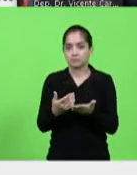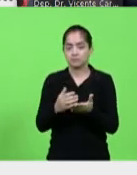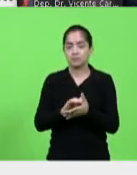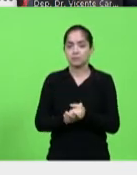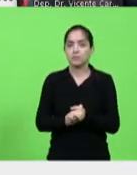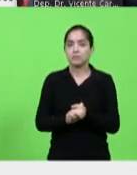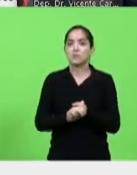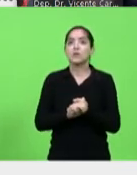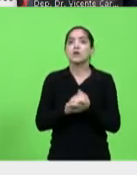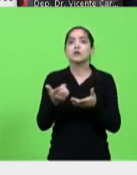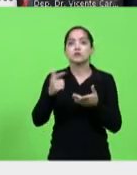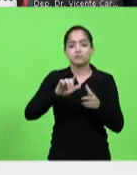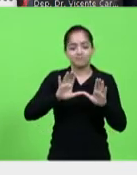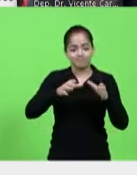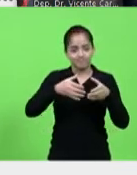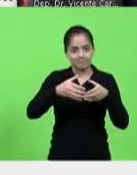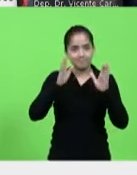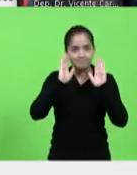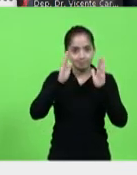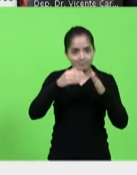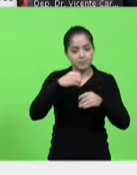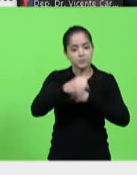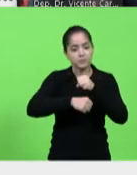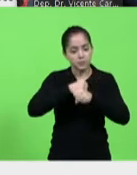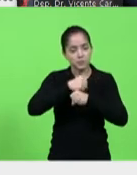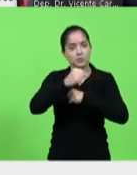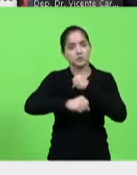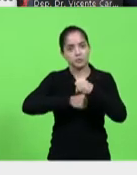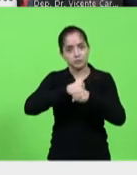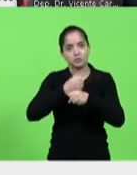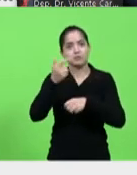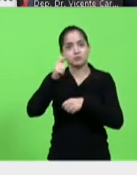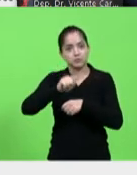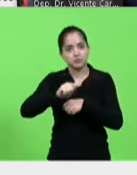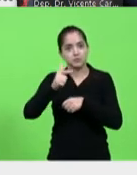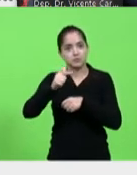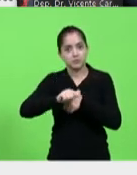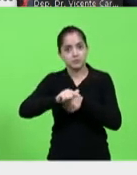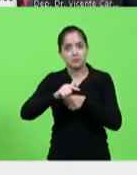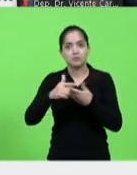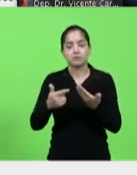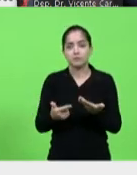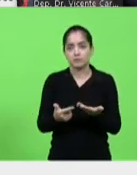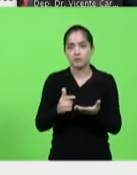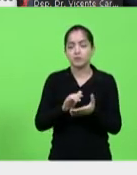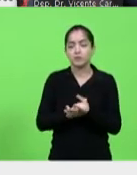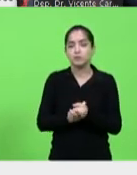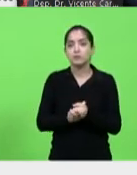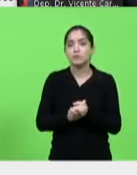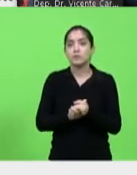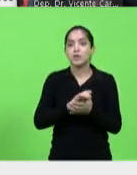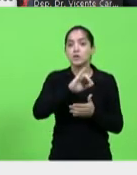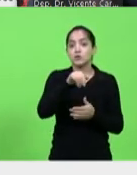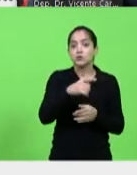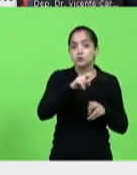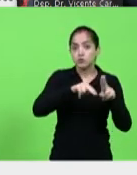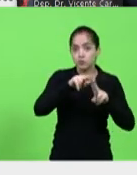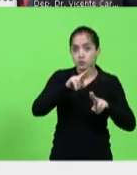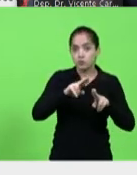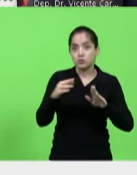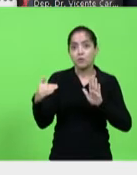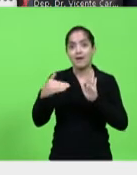reinstalação da frente. A cada ano, reinstalando. Junho a agosto de 2015,